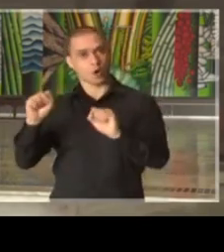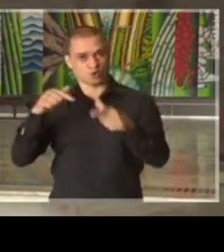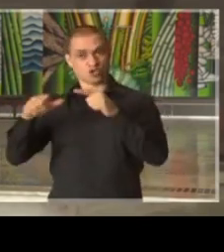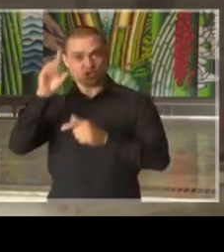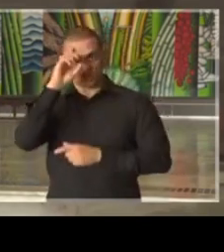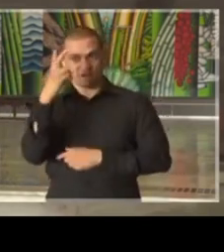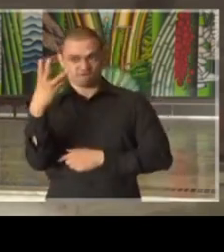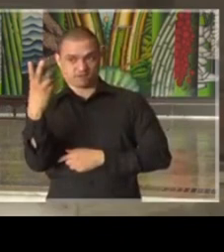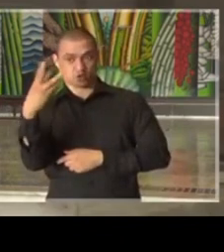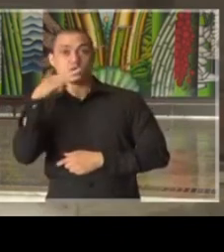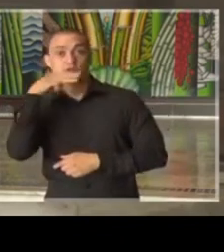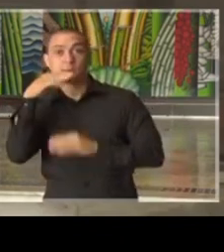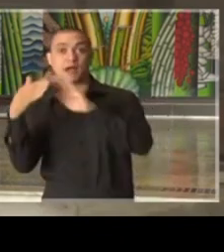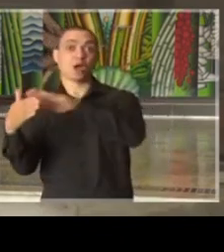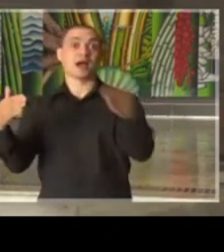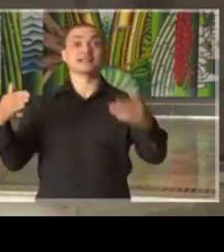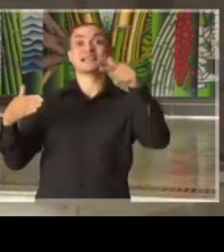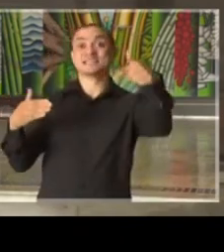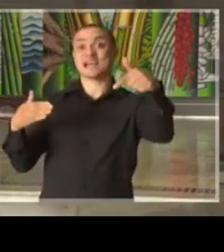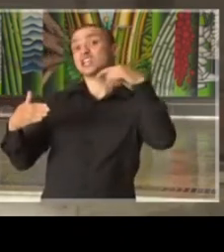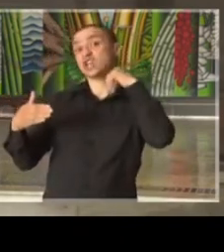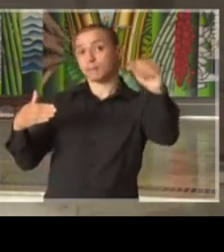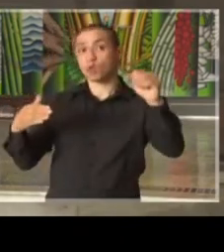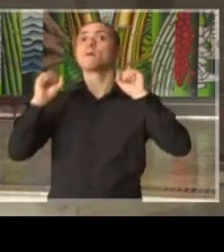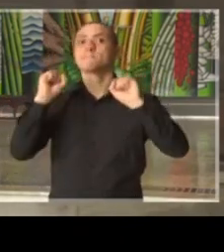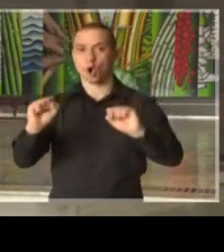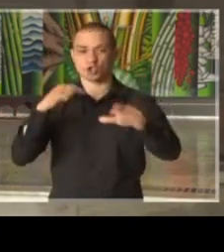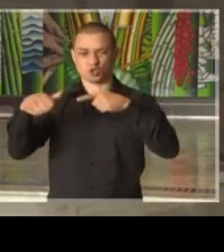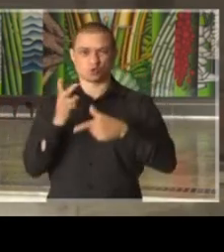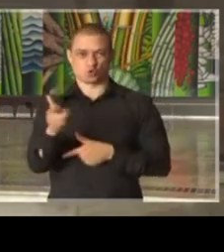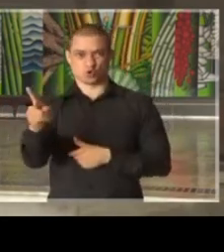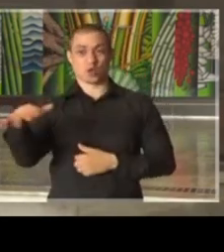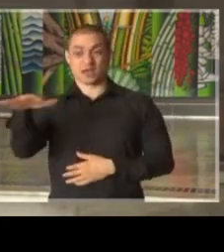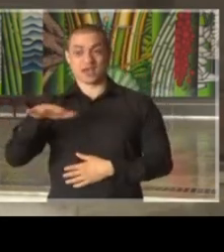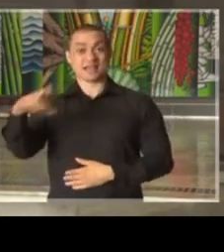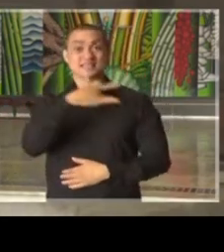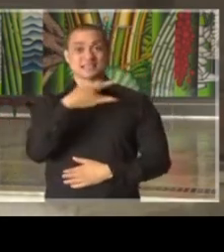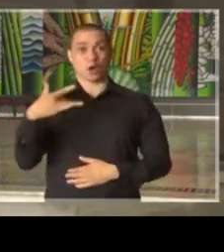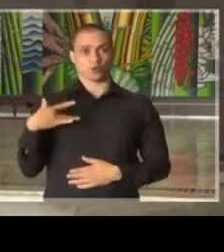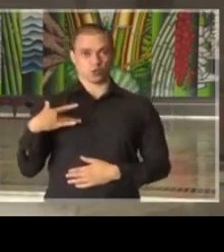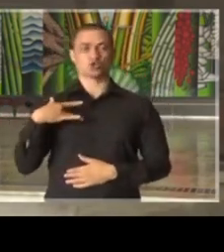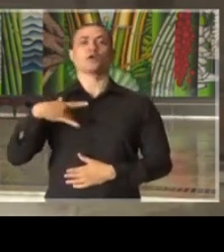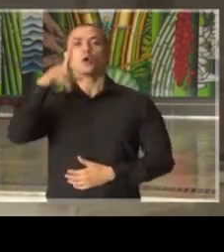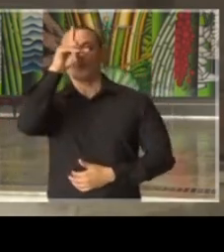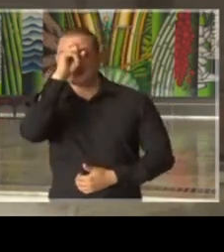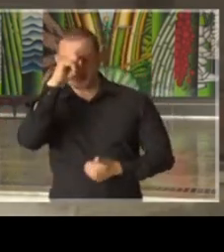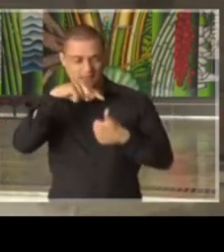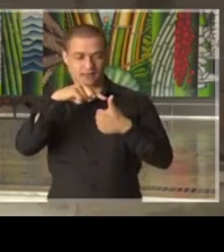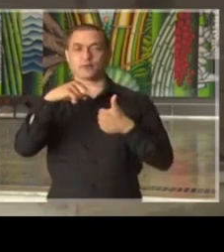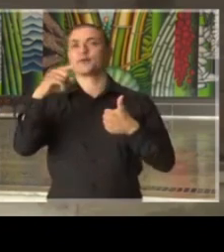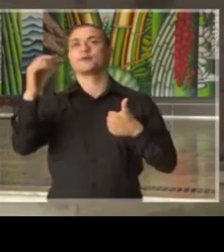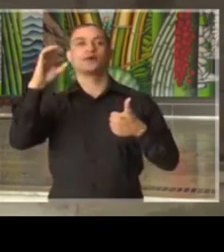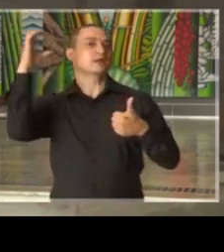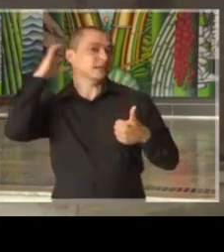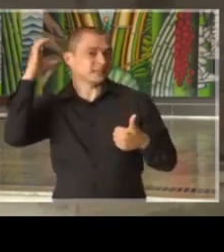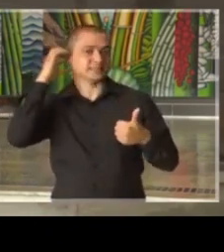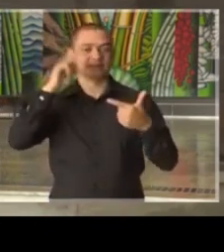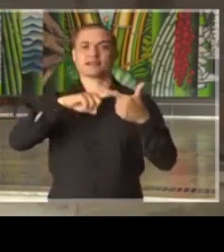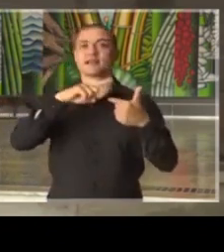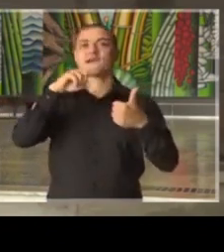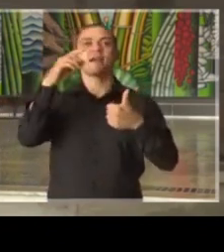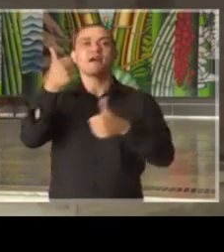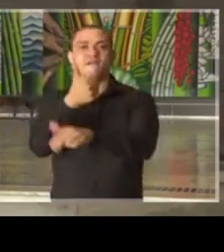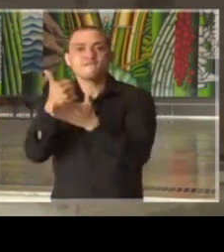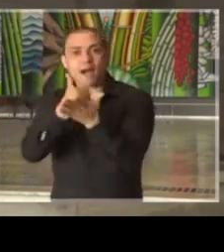de março até 7 de abril poderão funcionar na saúde, hospitais, clínicas, farmácias